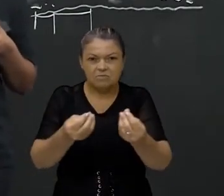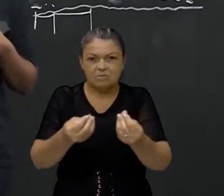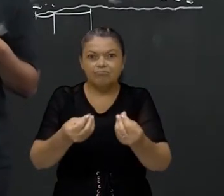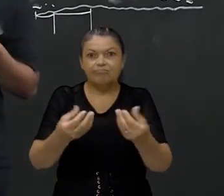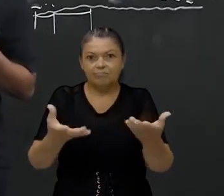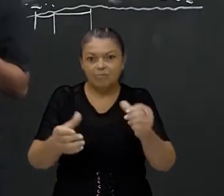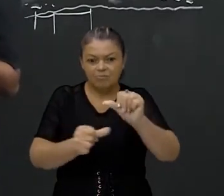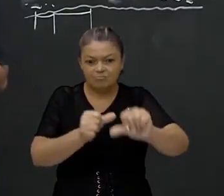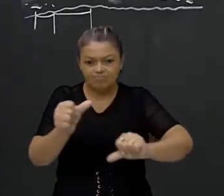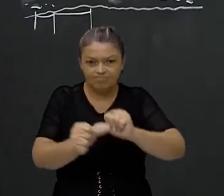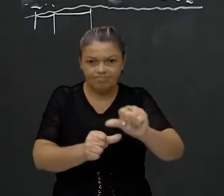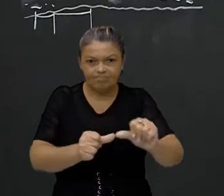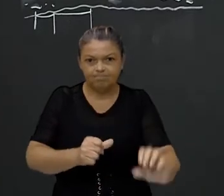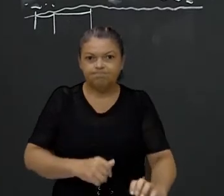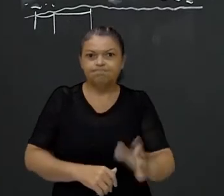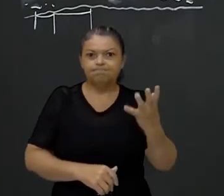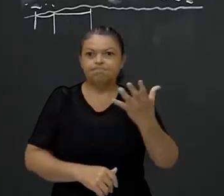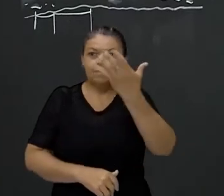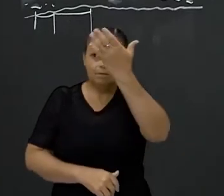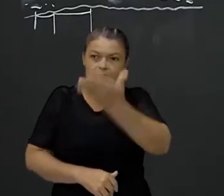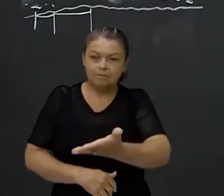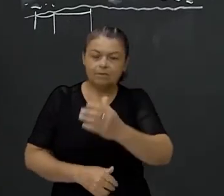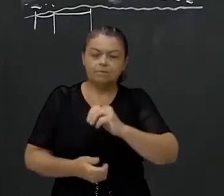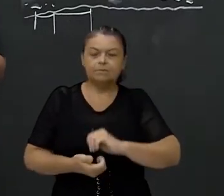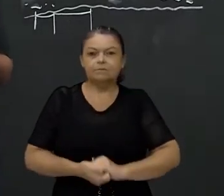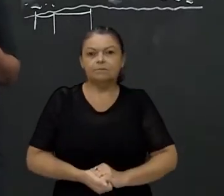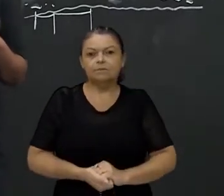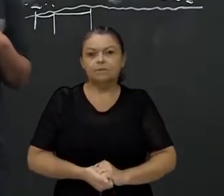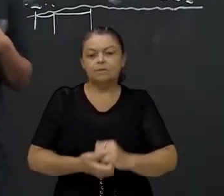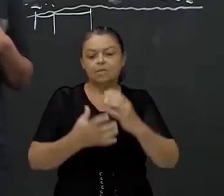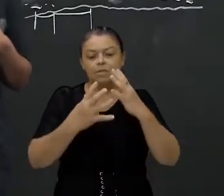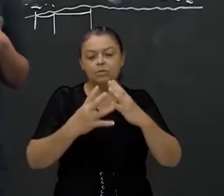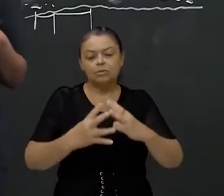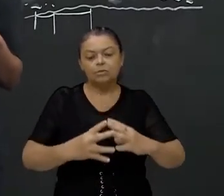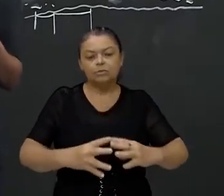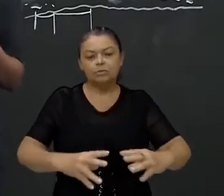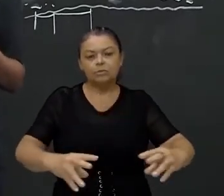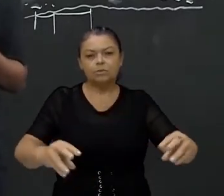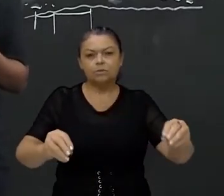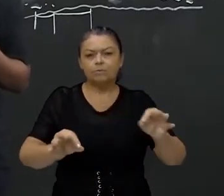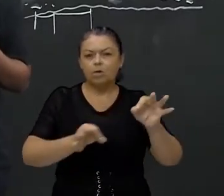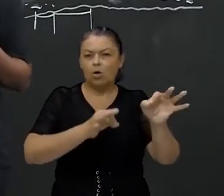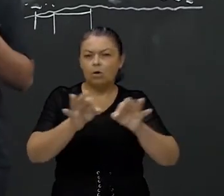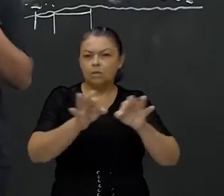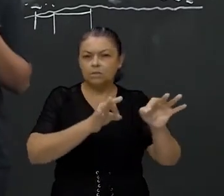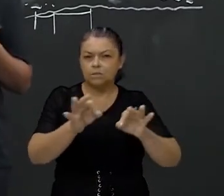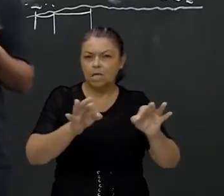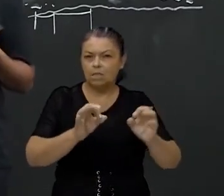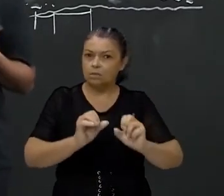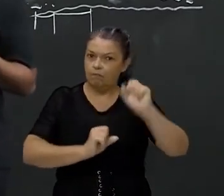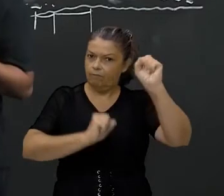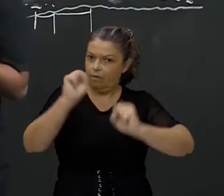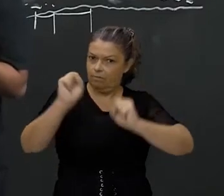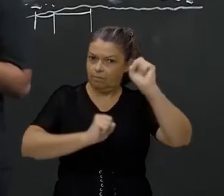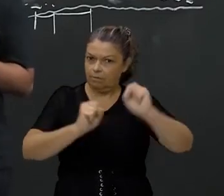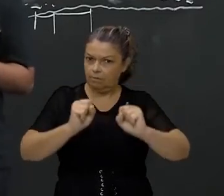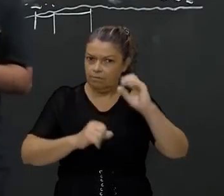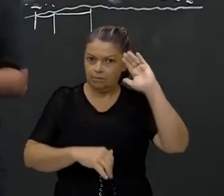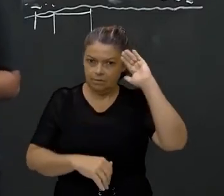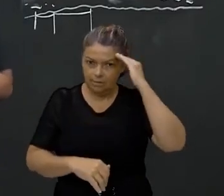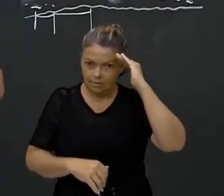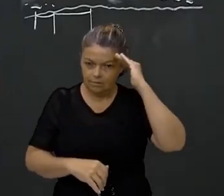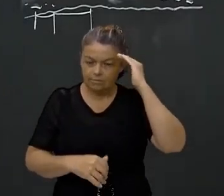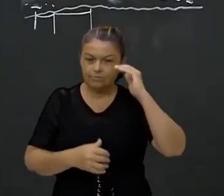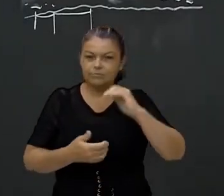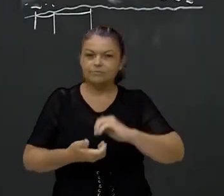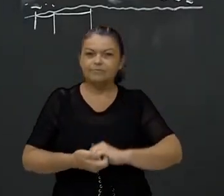Mas, ela foi formada assim. Plutônica, resfriamento lento, minerais organizados. Sabe um outro uso mega comum